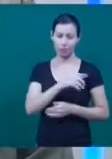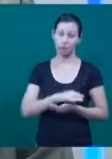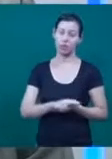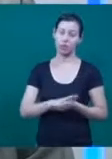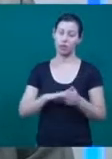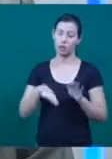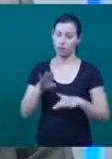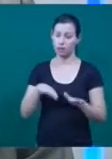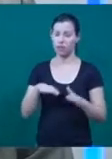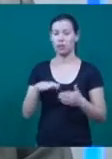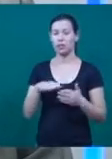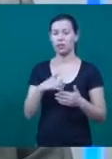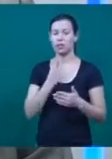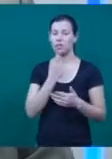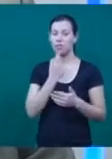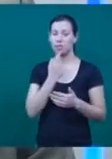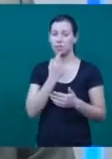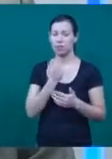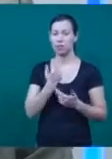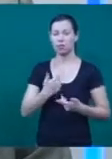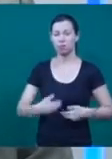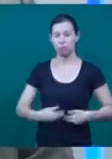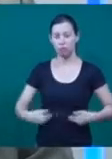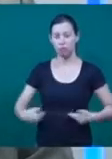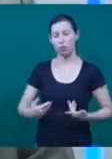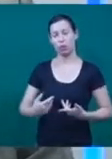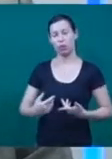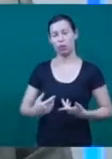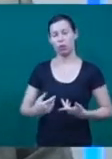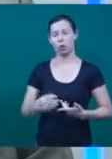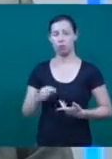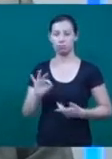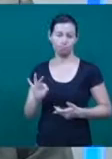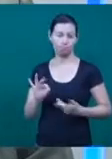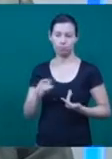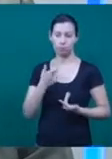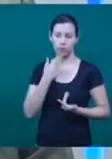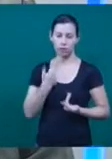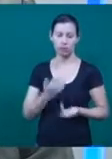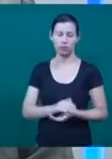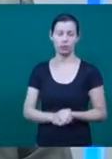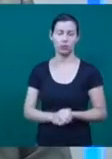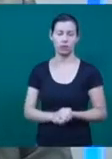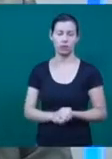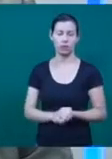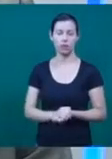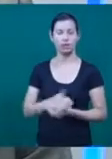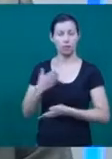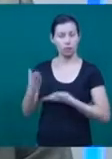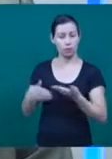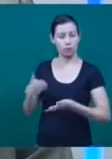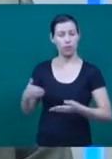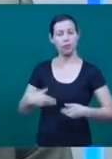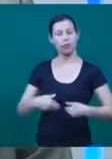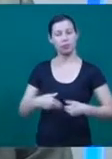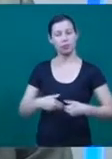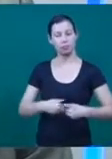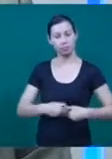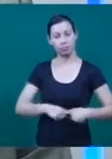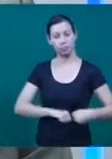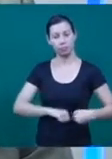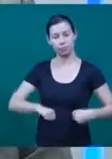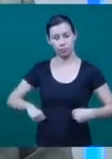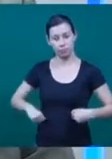o sangramento do pós-parto, os cuidados com a ferida operatória, se for a cesariana, os cuidados com a vulva, se for um parto